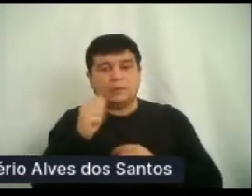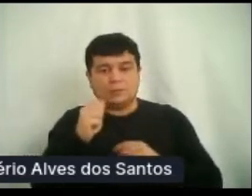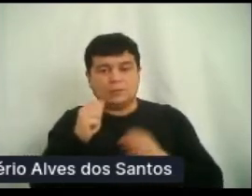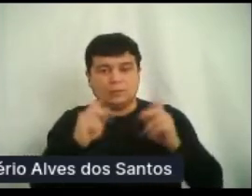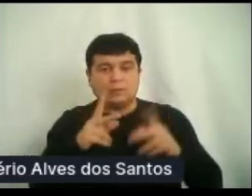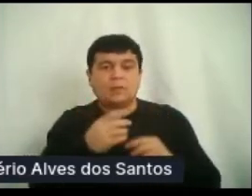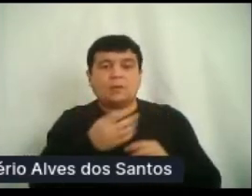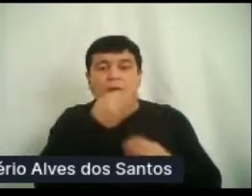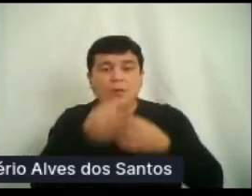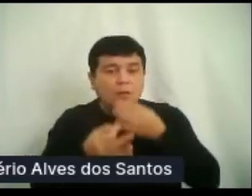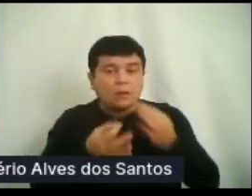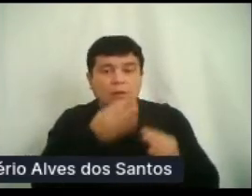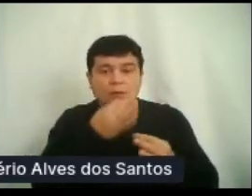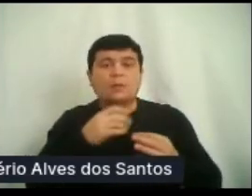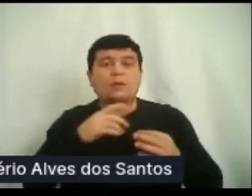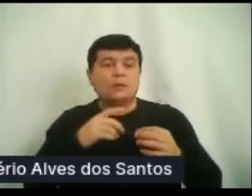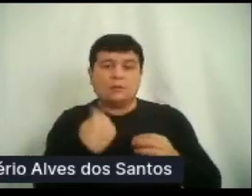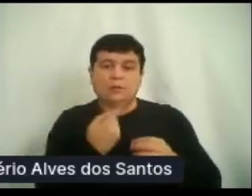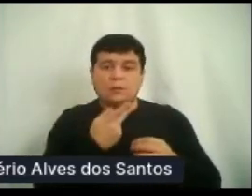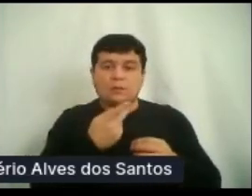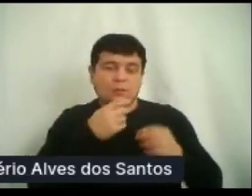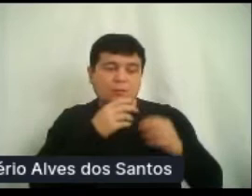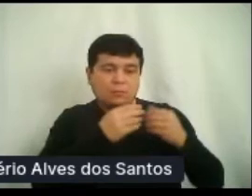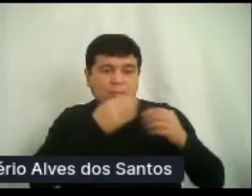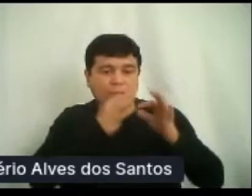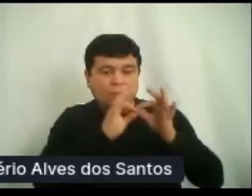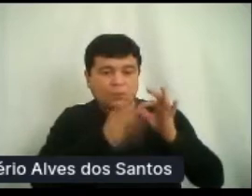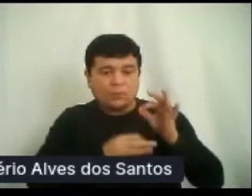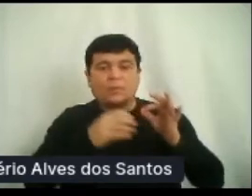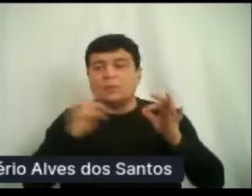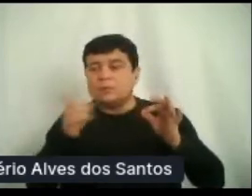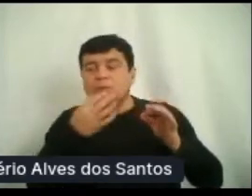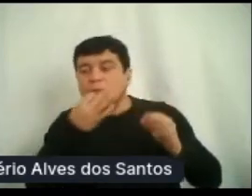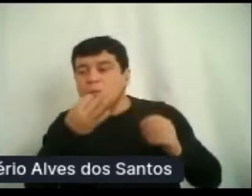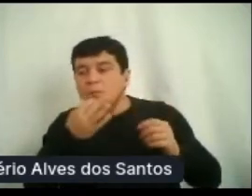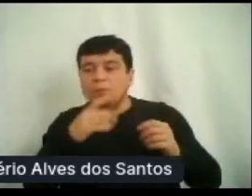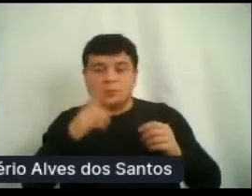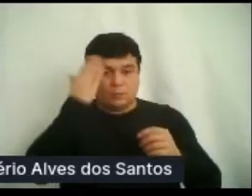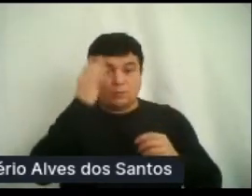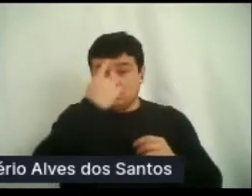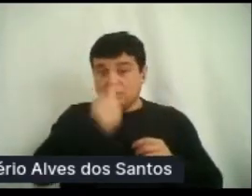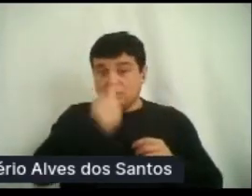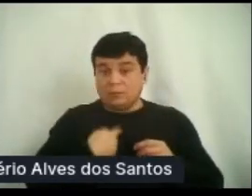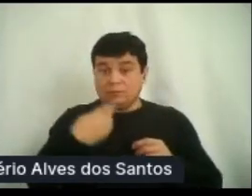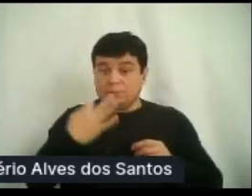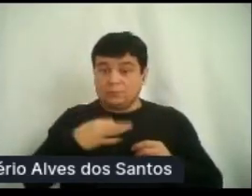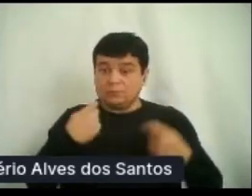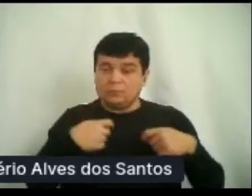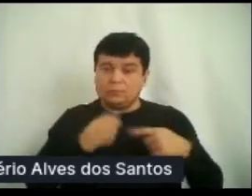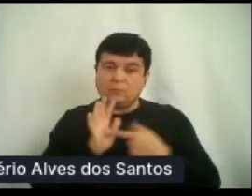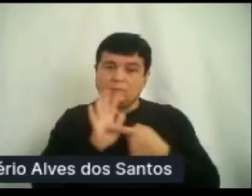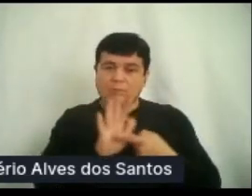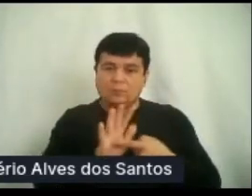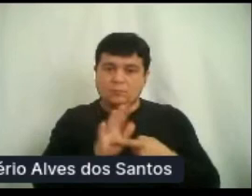E se lembre, o seu perfil deve estar como público no momento do sorteio. Vamos sortear um computador,